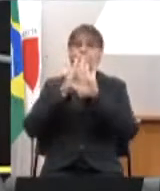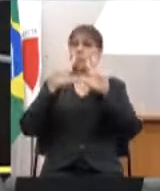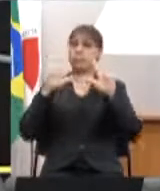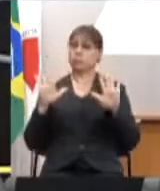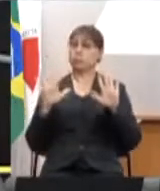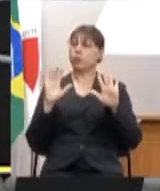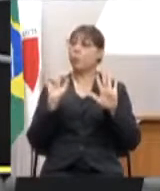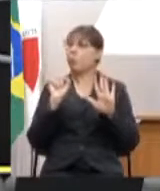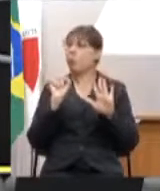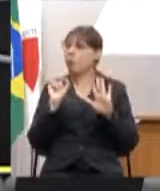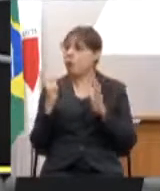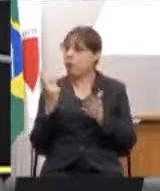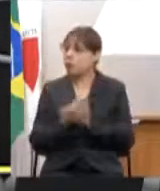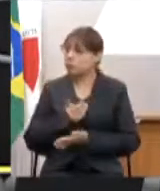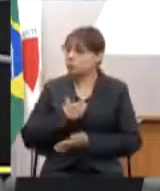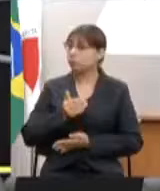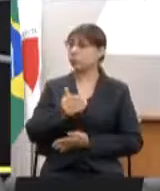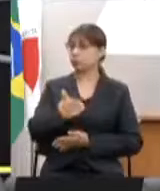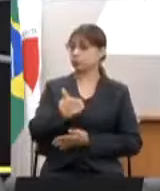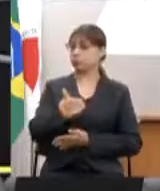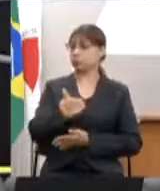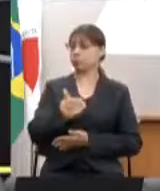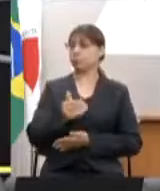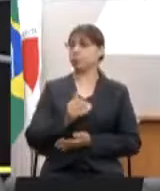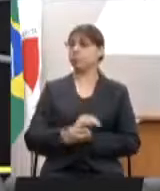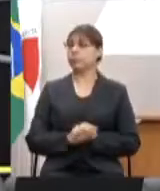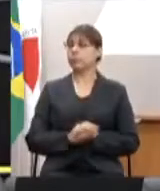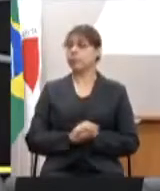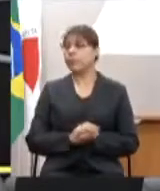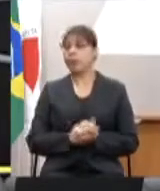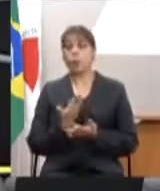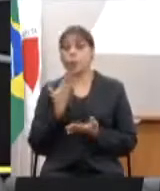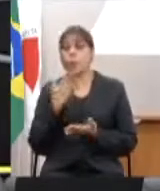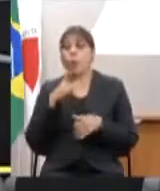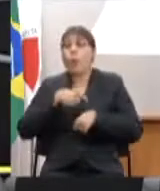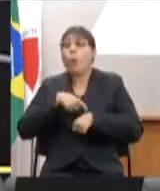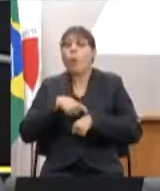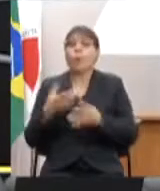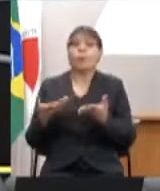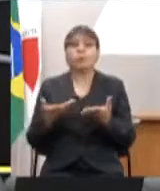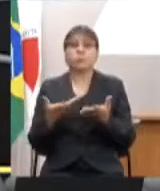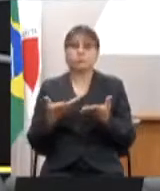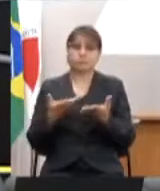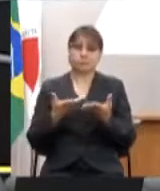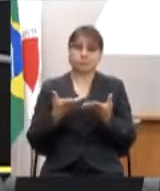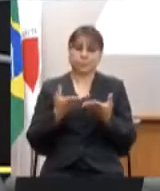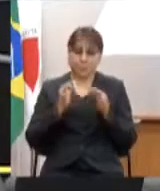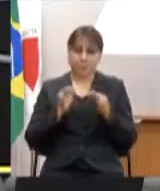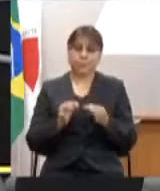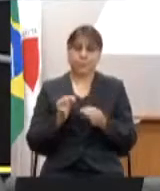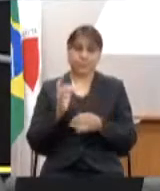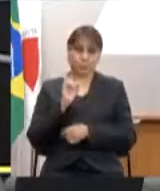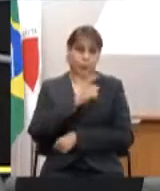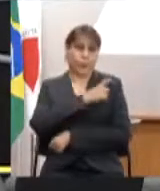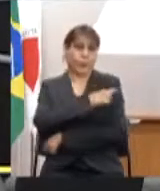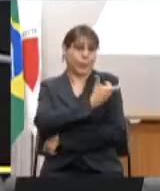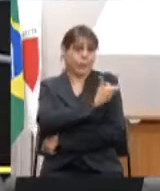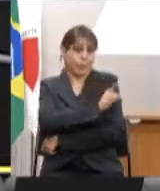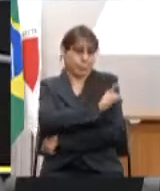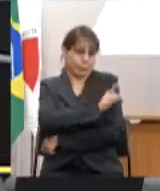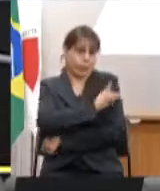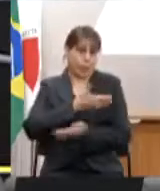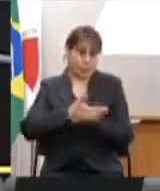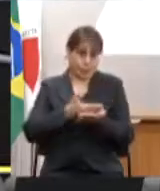que vai acontecer daqui para frente, quais são os momentos da vacina. Em primeiro lugar,